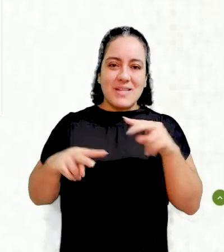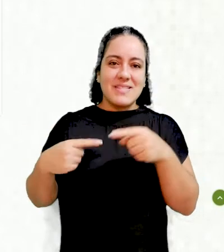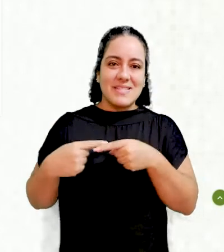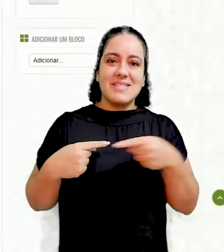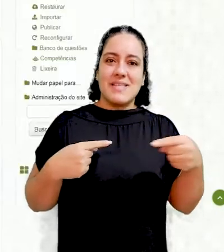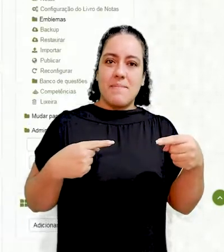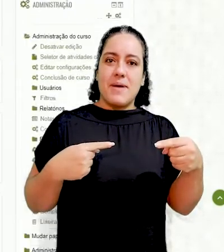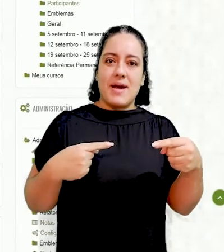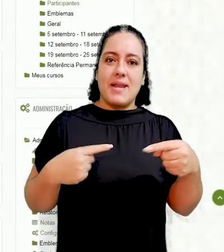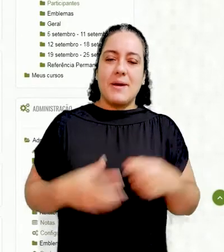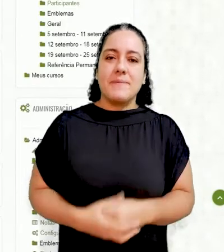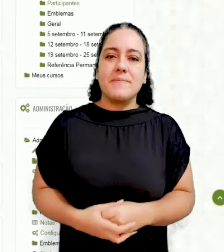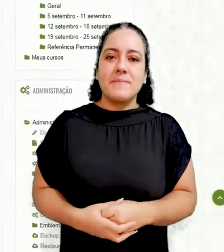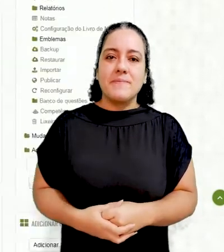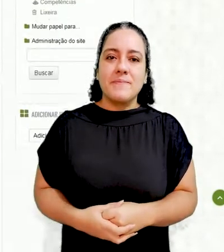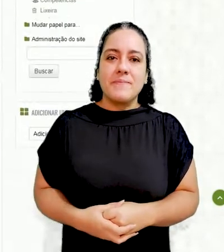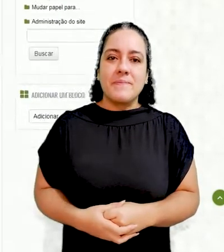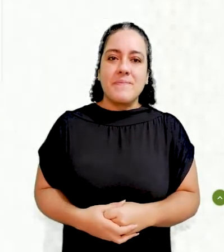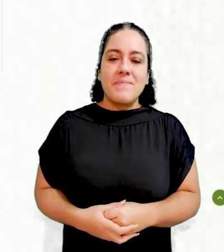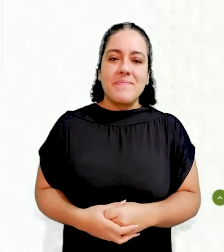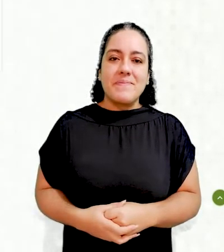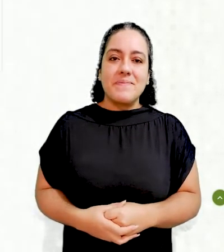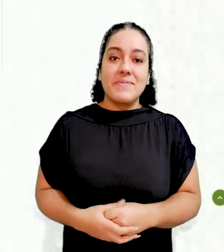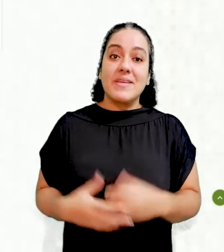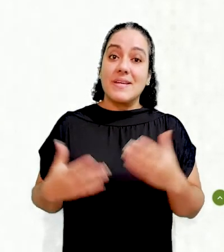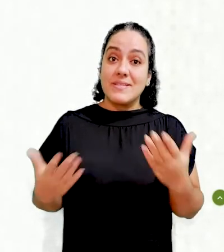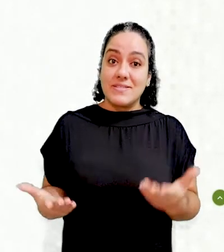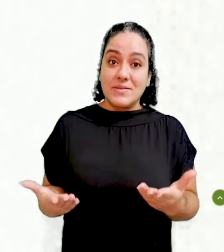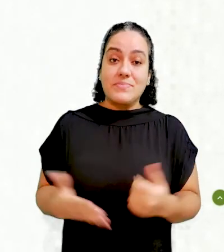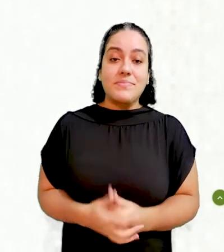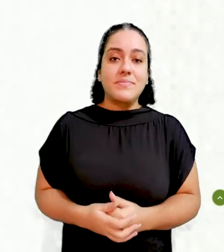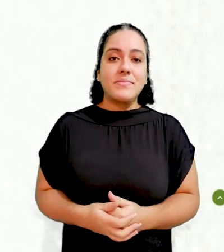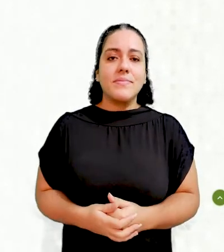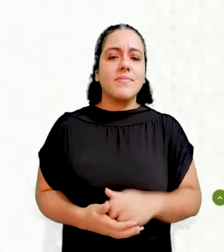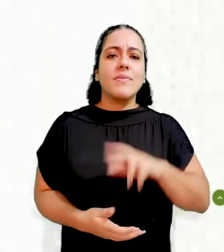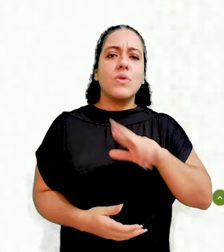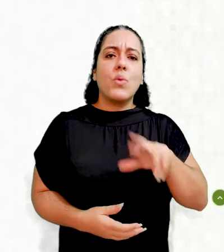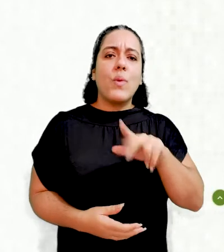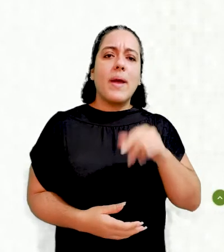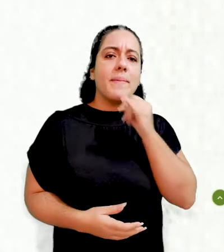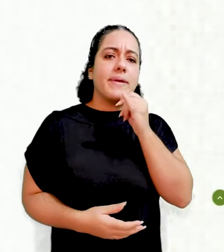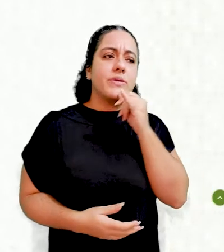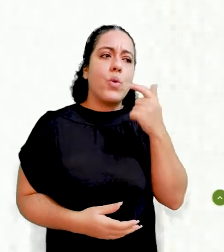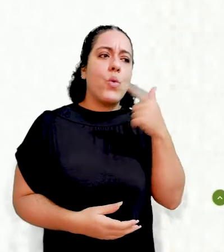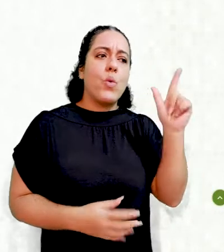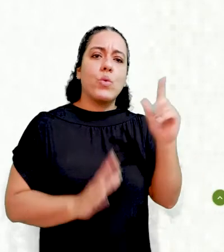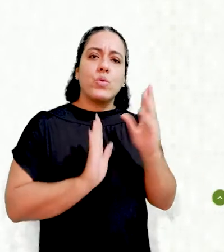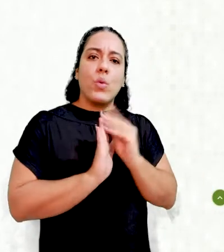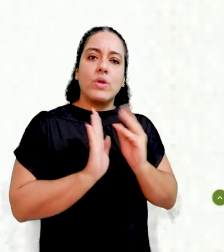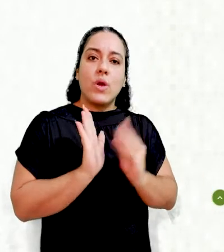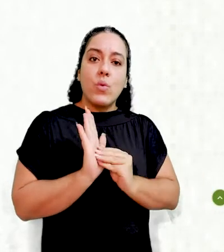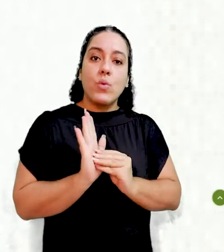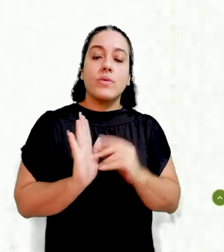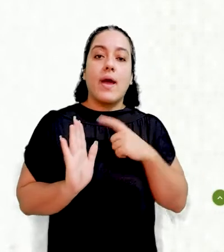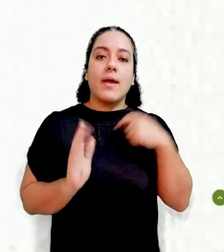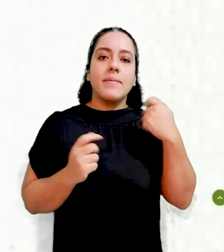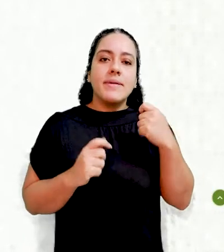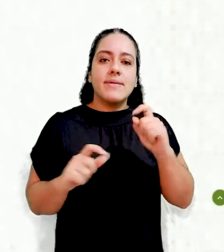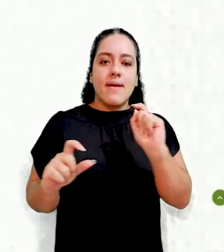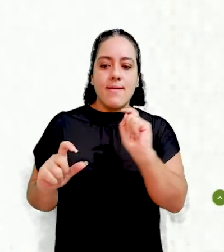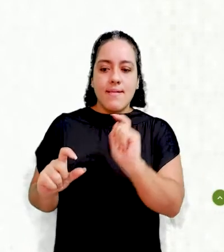de semanas da sala virtual. Ou seja, ele não vai ser como esses outros conteúdos aqui que você